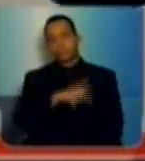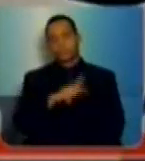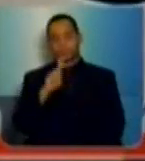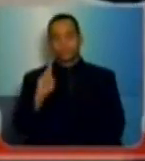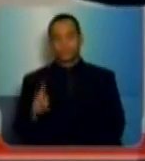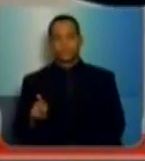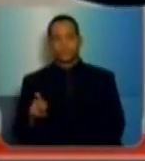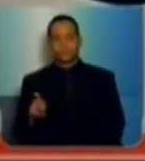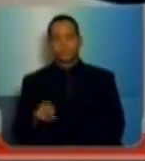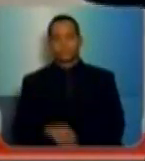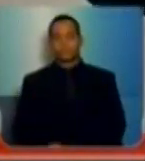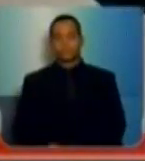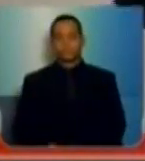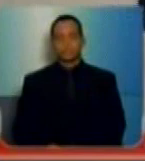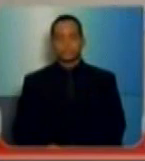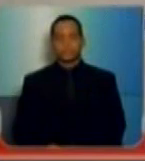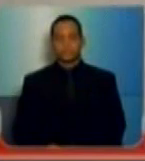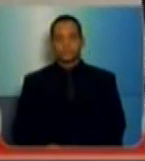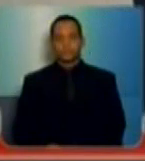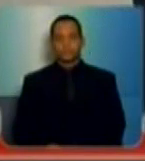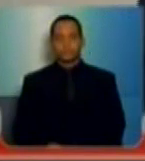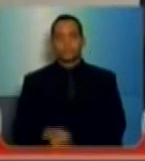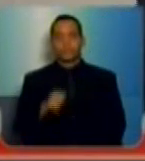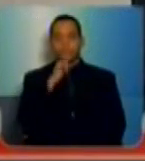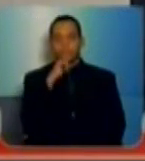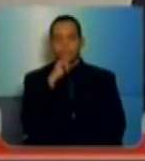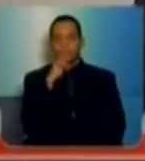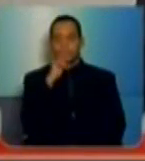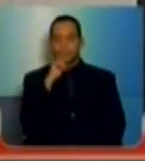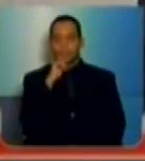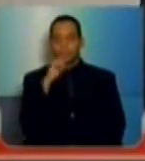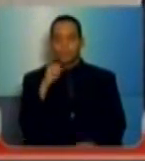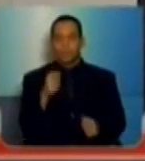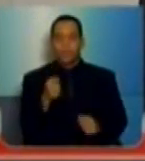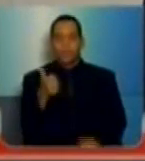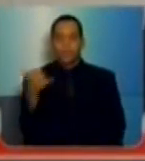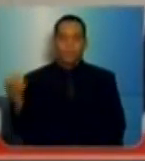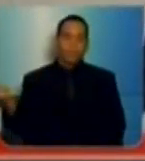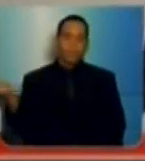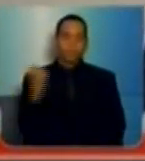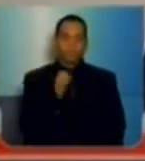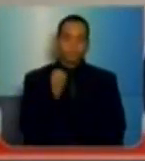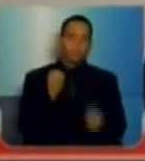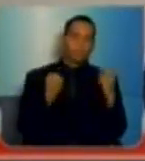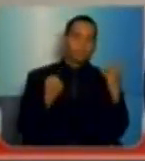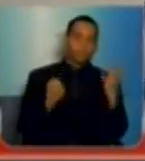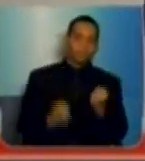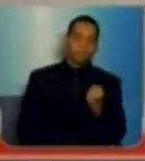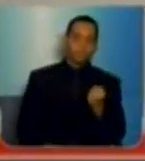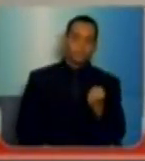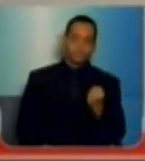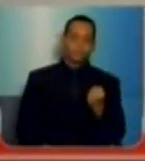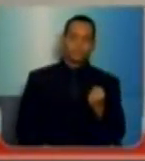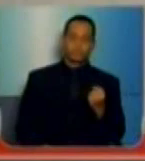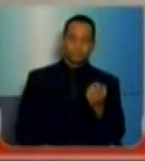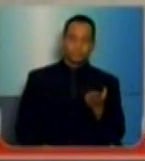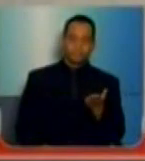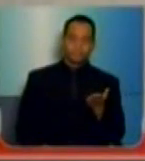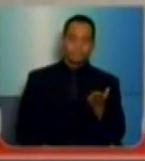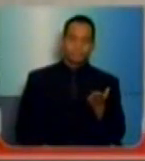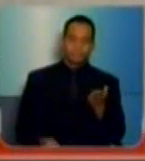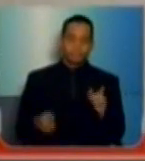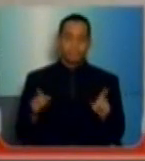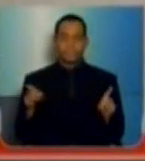ativa. Fere de morte os direitos dos professores aposentados. E, para